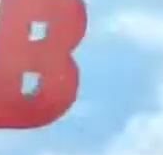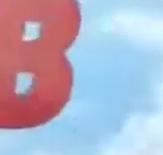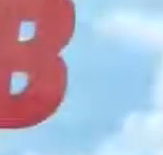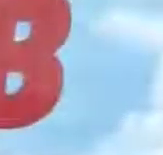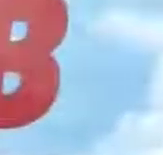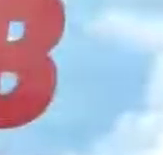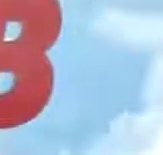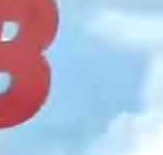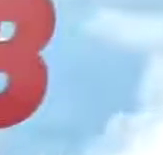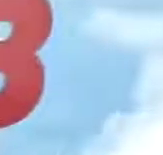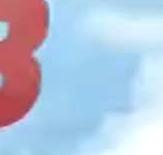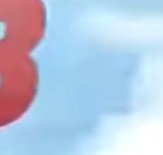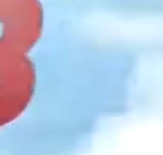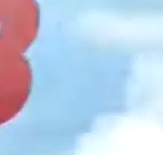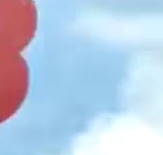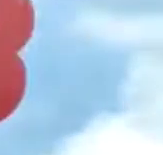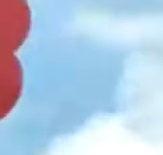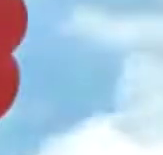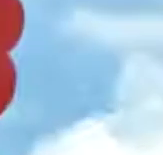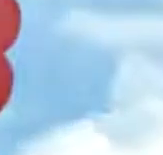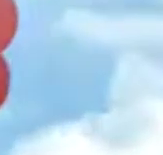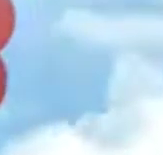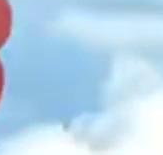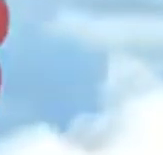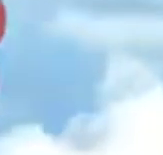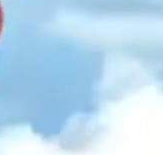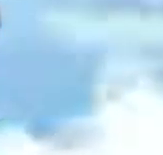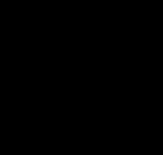Obrigado. Obrigado. Obrigado. Obrigado. Obrigado. Obrigado.